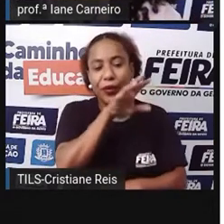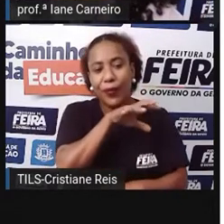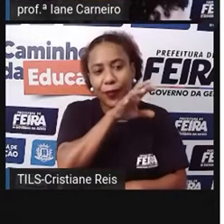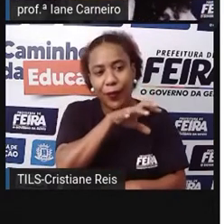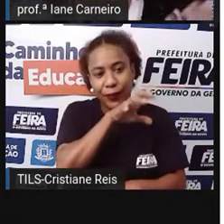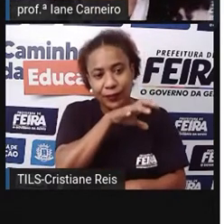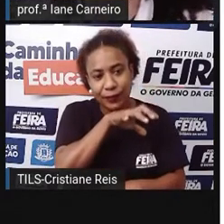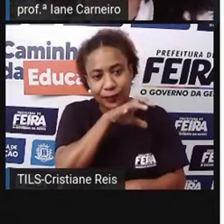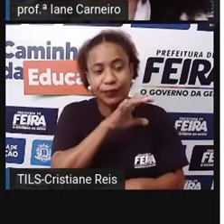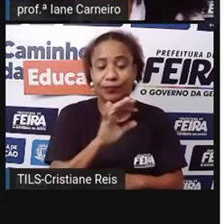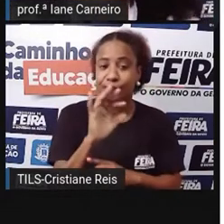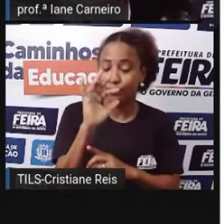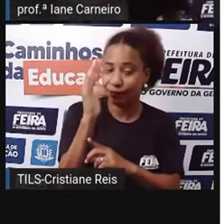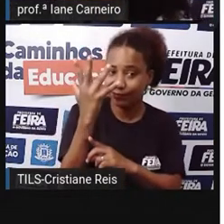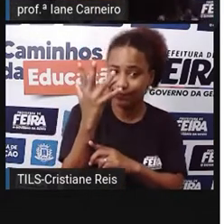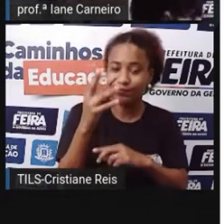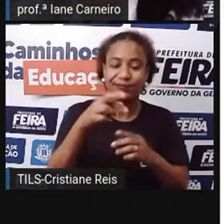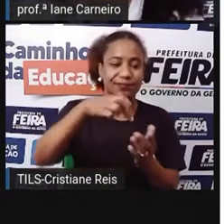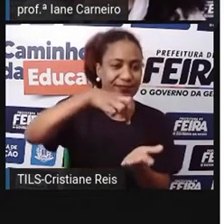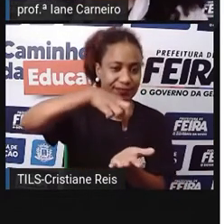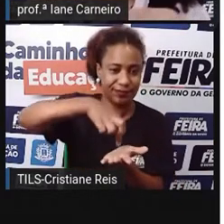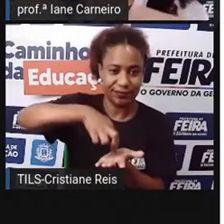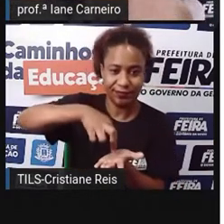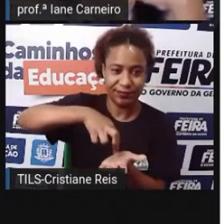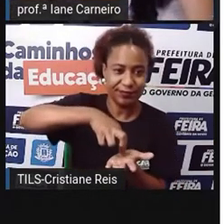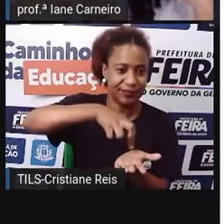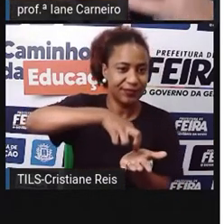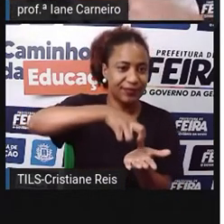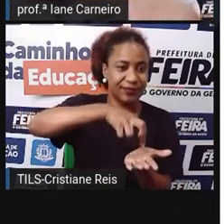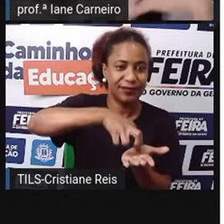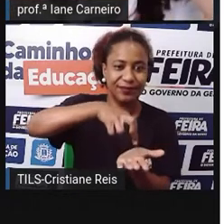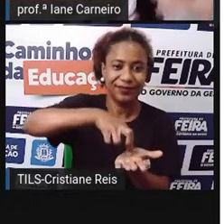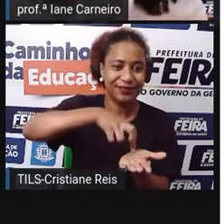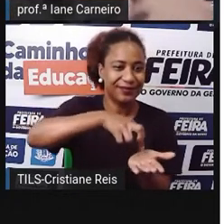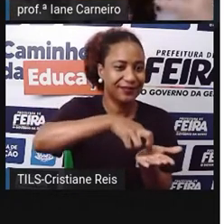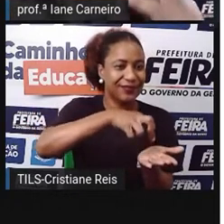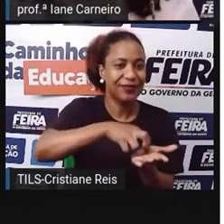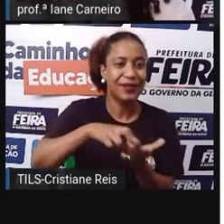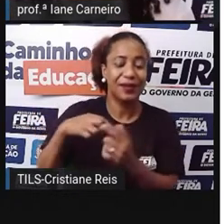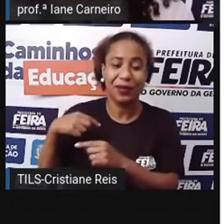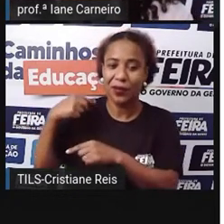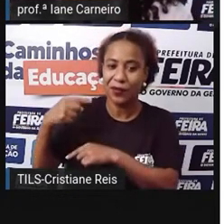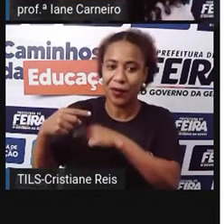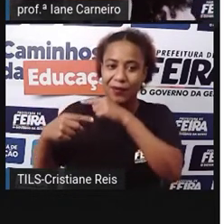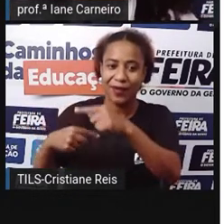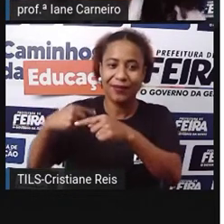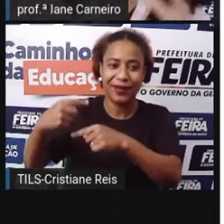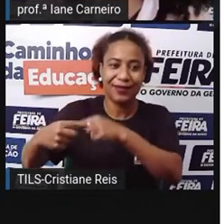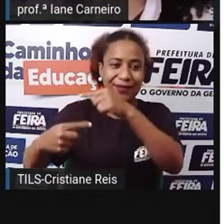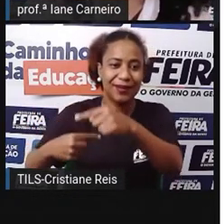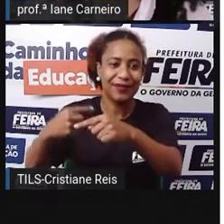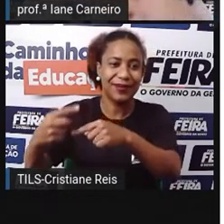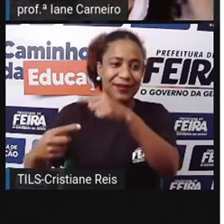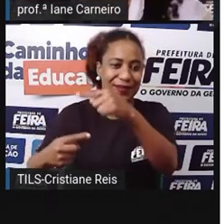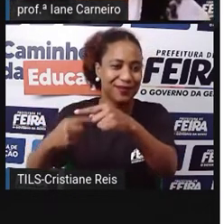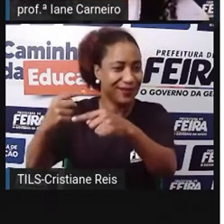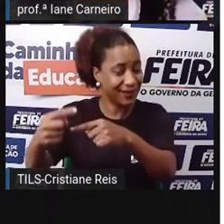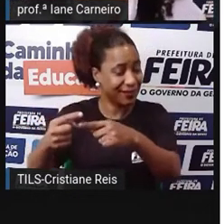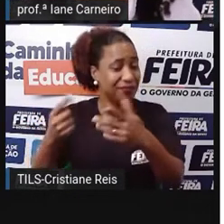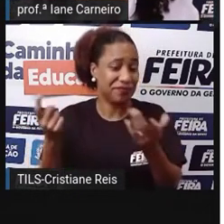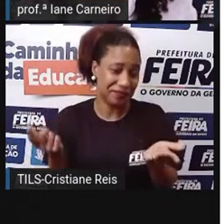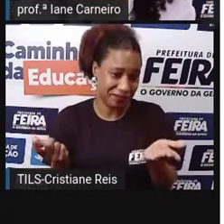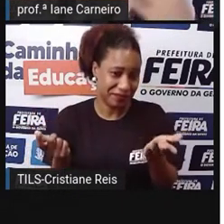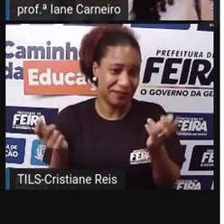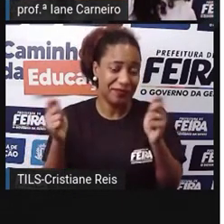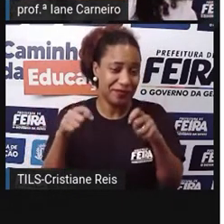acontecido alguma coisa com a perna dele. E aí foi passando, as pessoas foram contando essa história, e aí hoje em